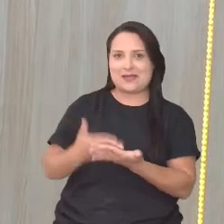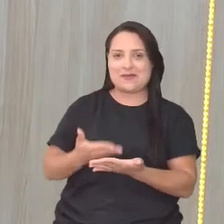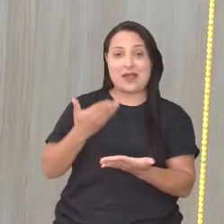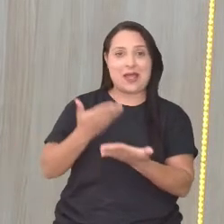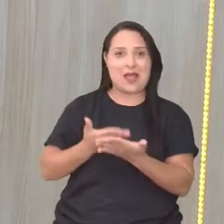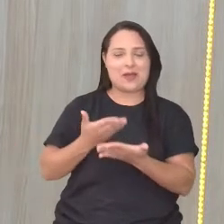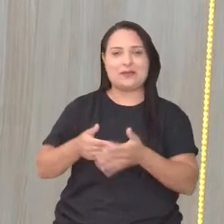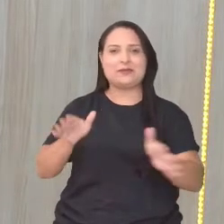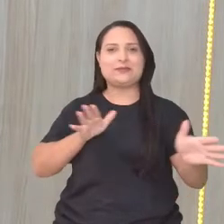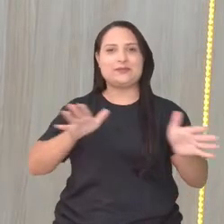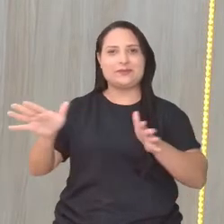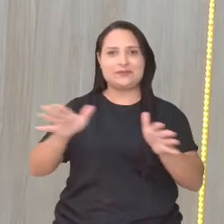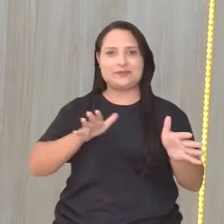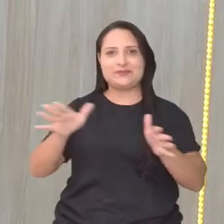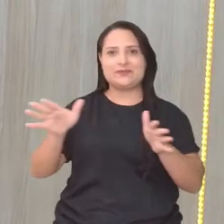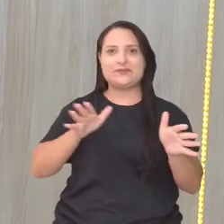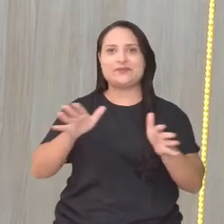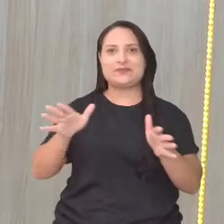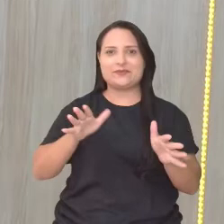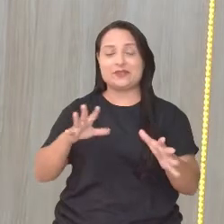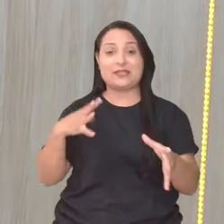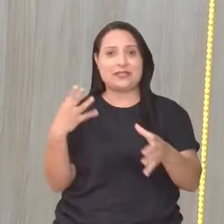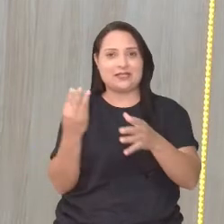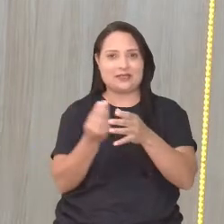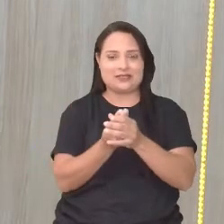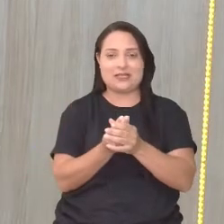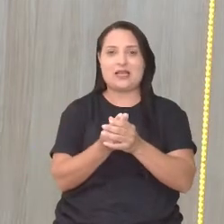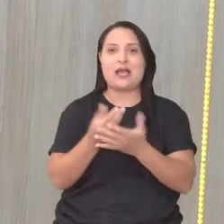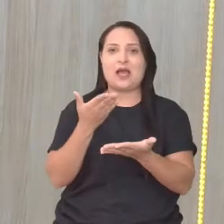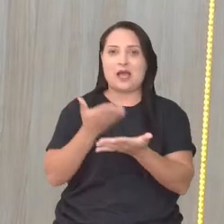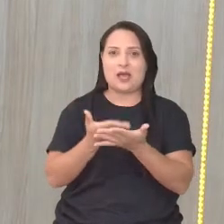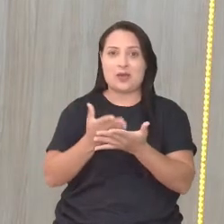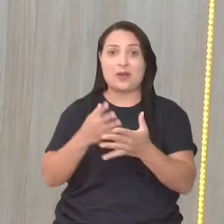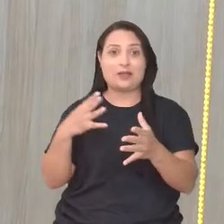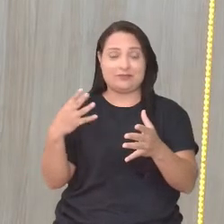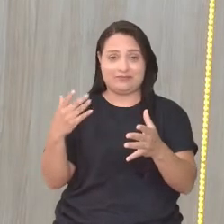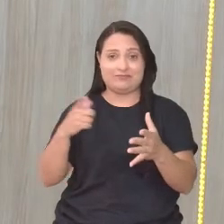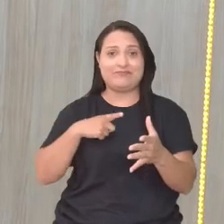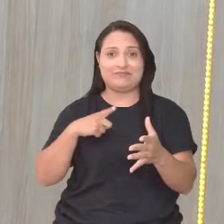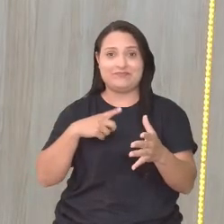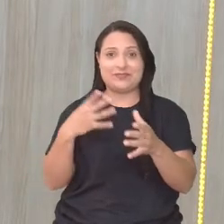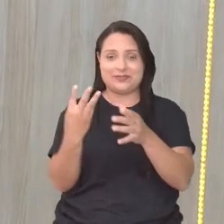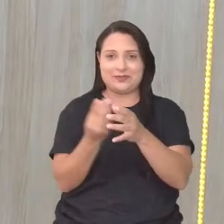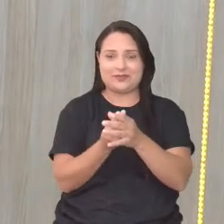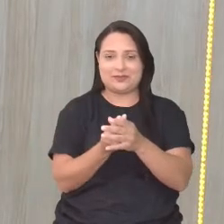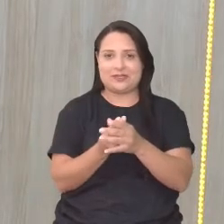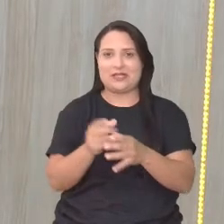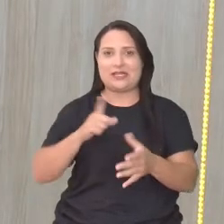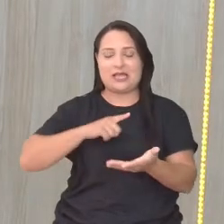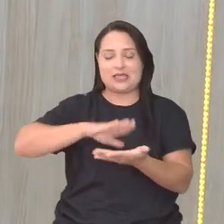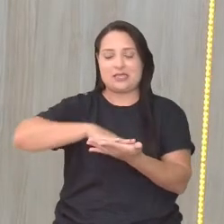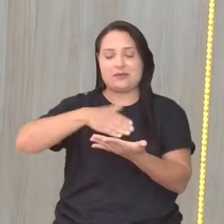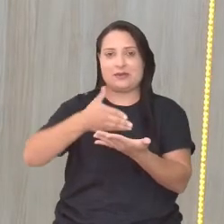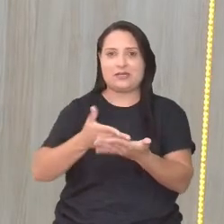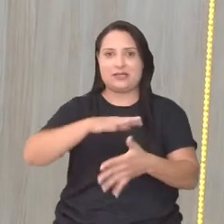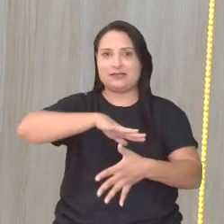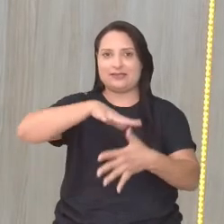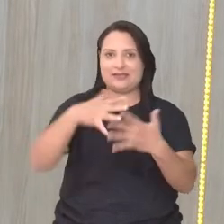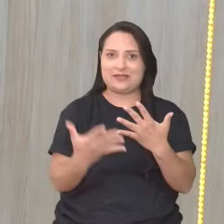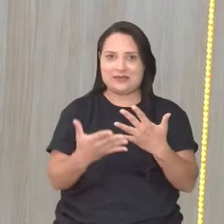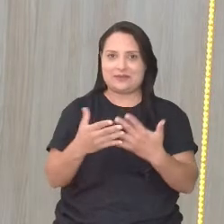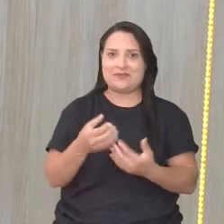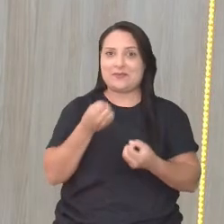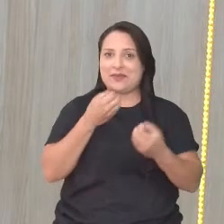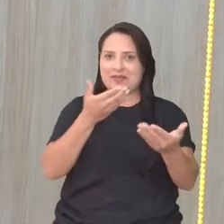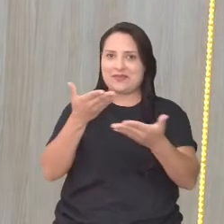mais acessível, né? Inclusiva. Nossas aulas aqui são inclusivas, certo? Ela está fazendo a interpretação de Libras.